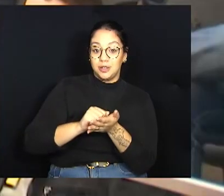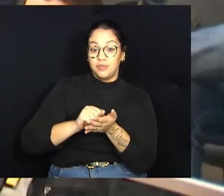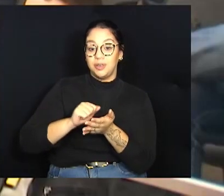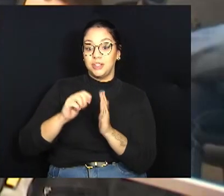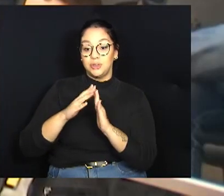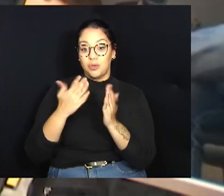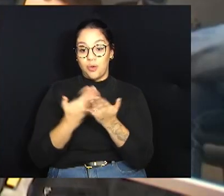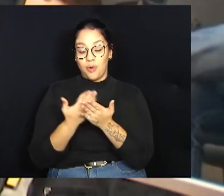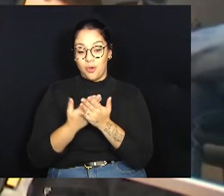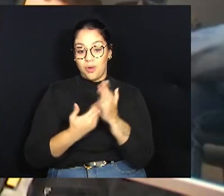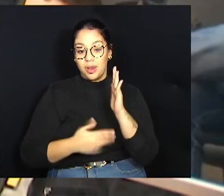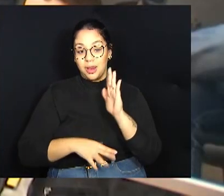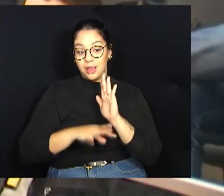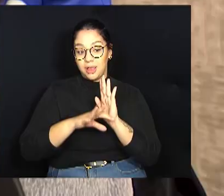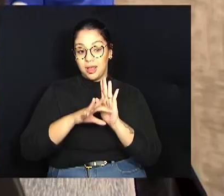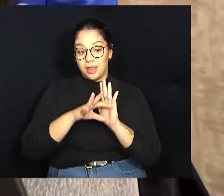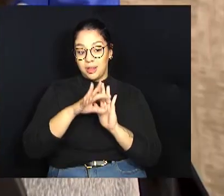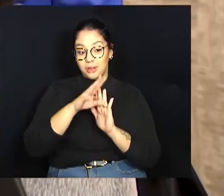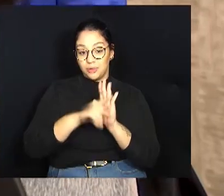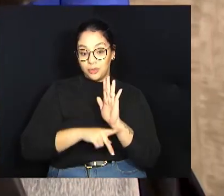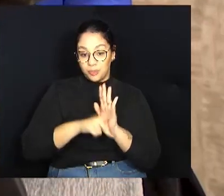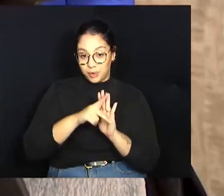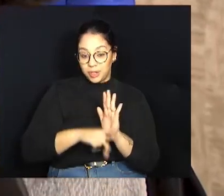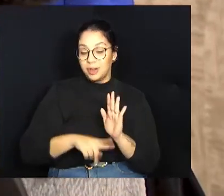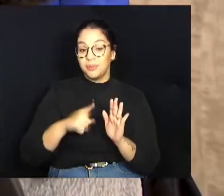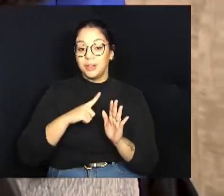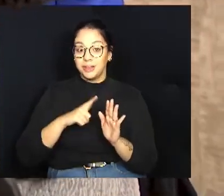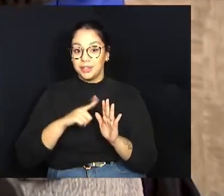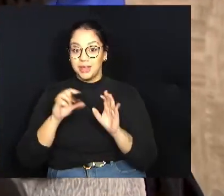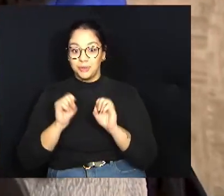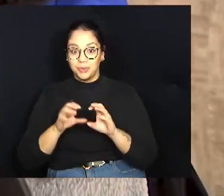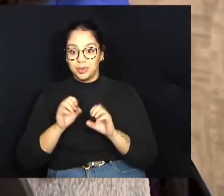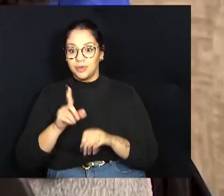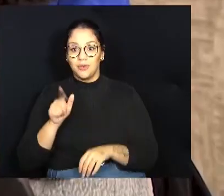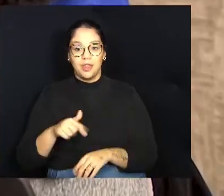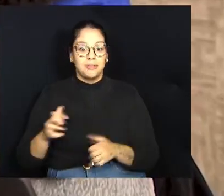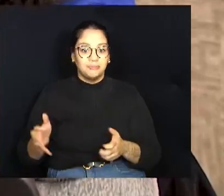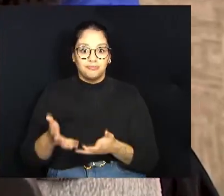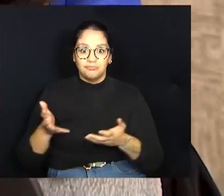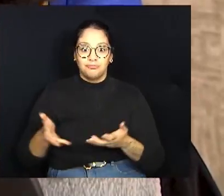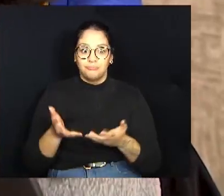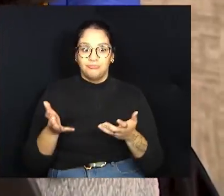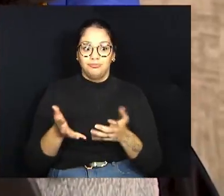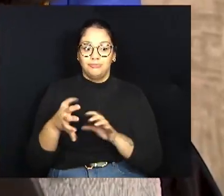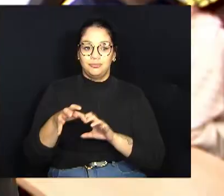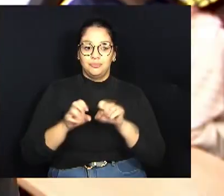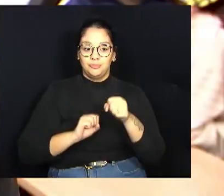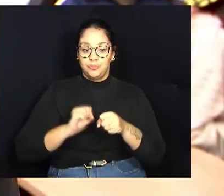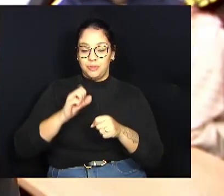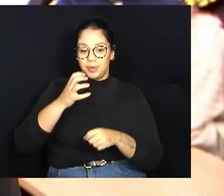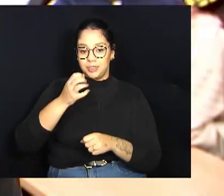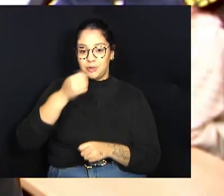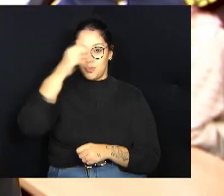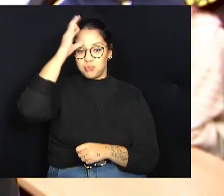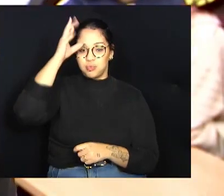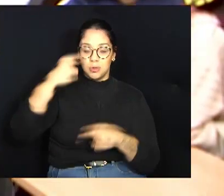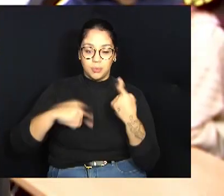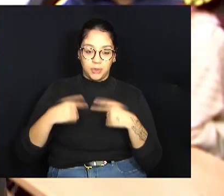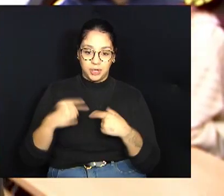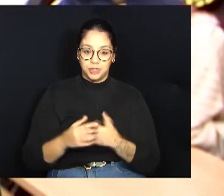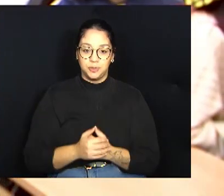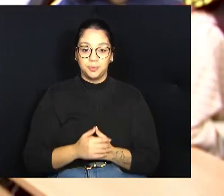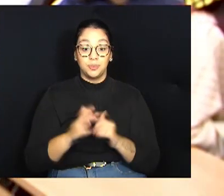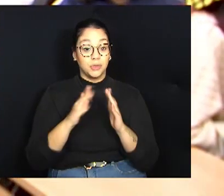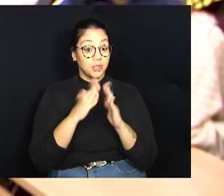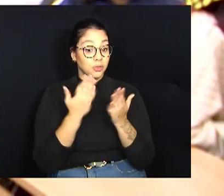E acredita que a educação tem um papel essencial no incentivo da formação política. A escola tem um papel